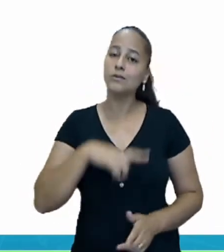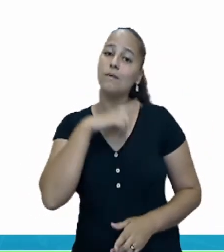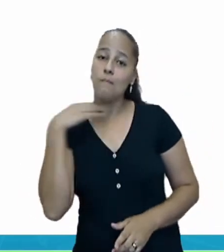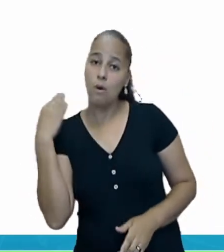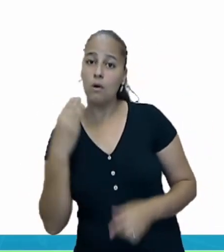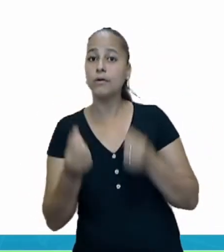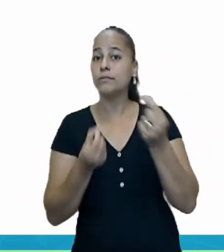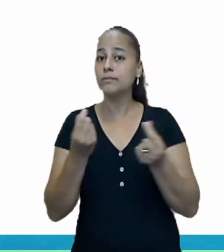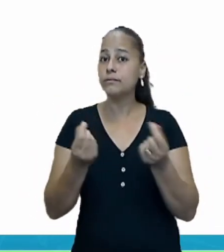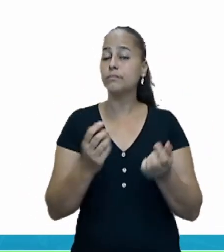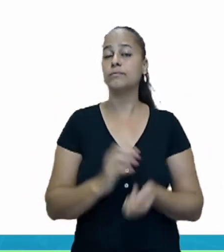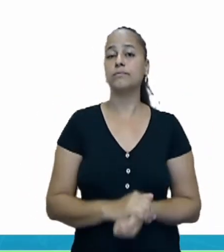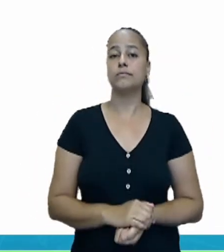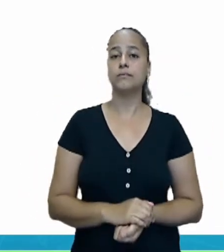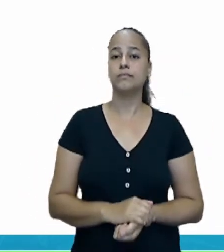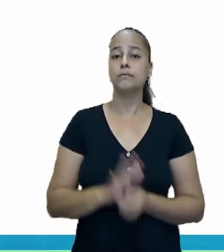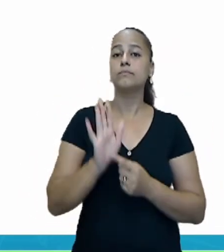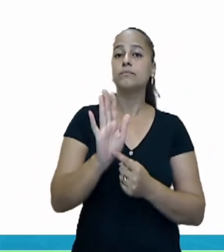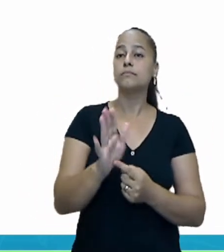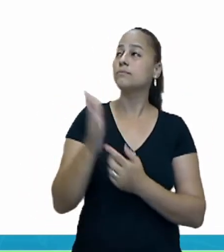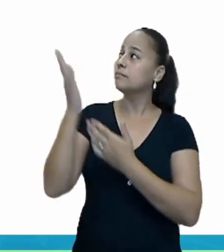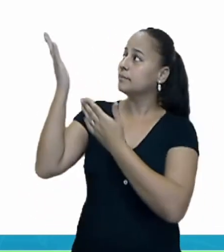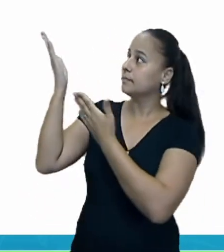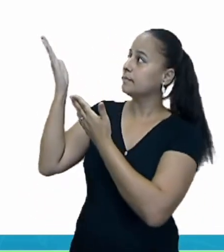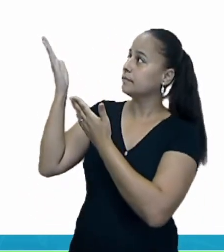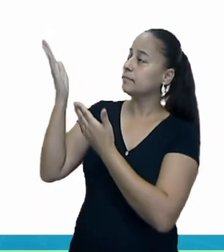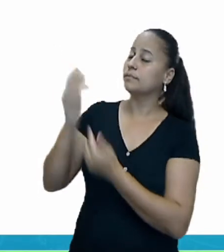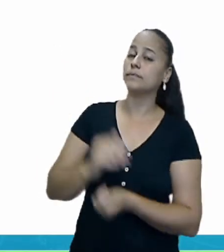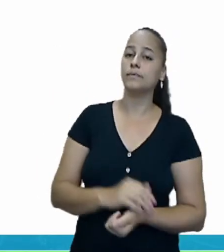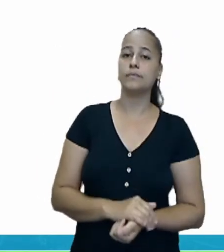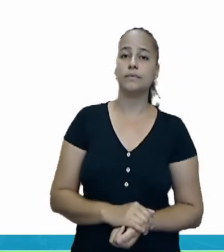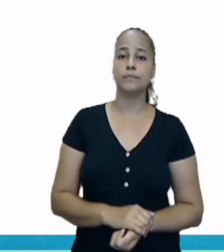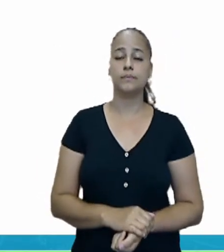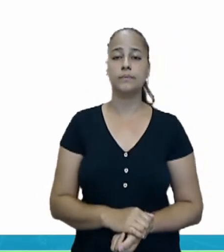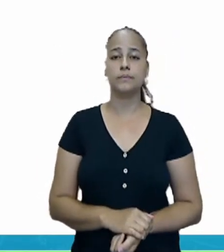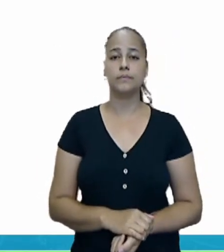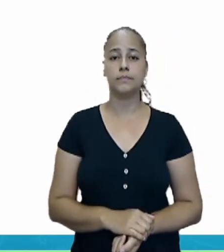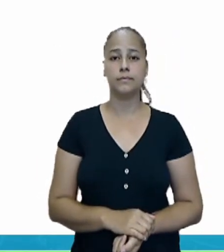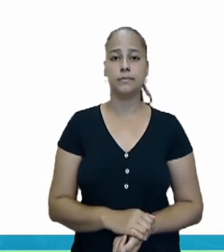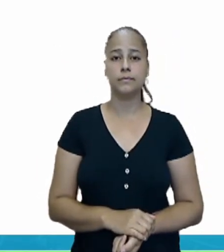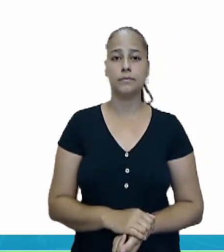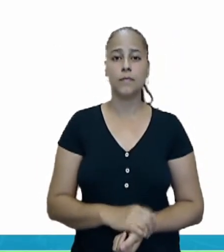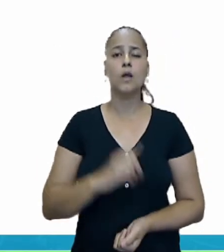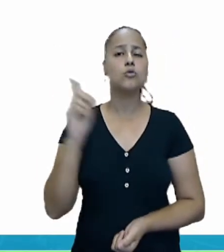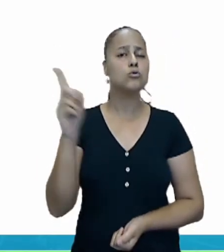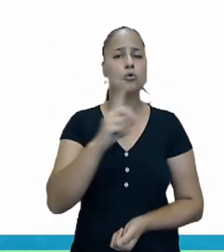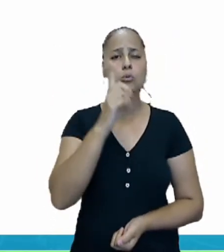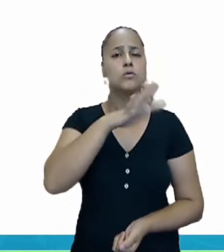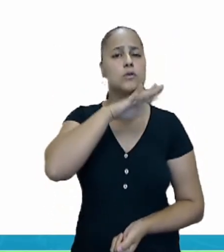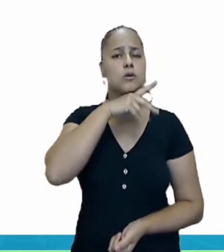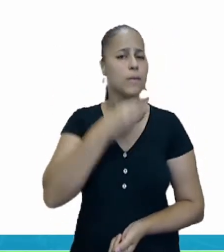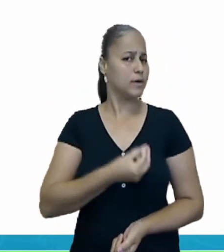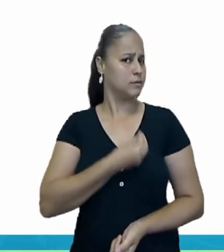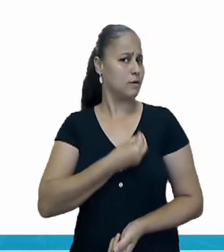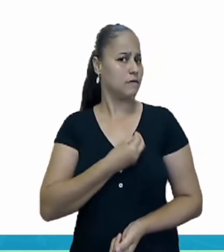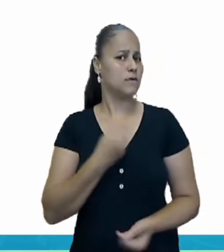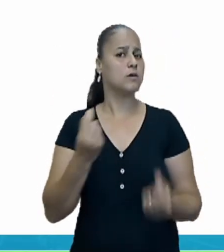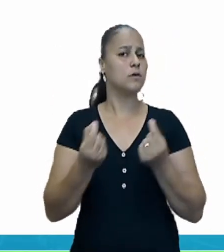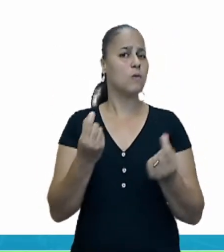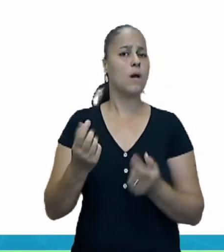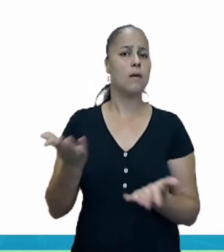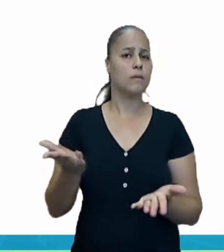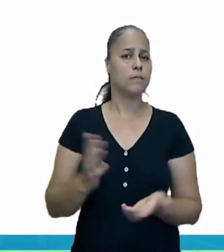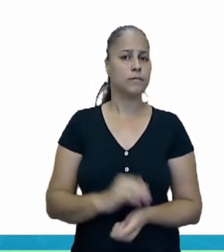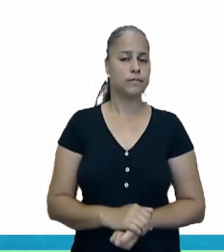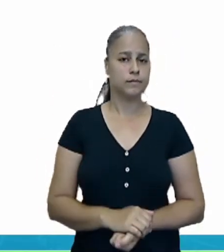que quem nasce, cresce, reproduz e morre é aquele que tem vida. Então, nós temos aqui